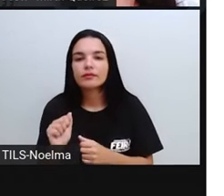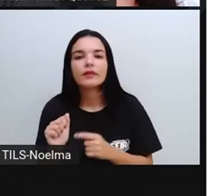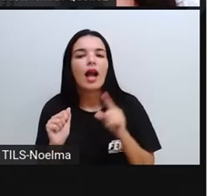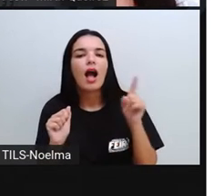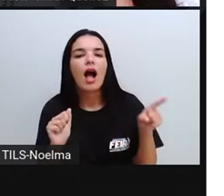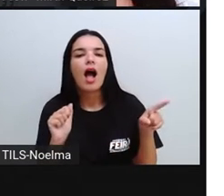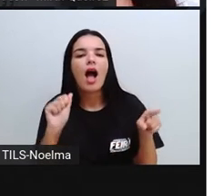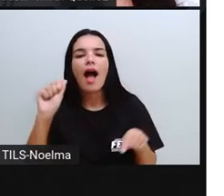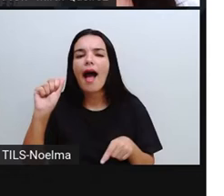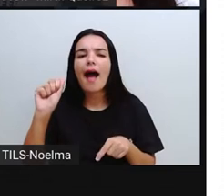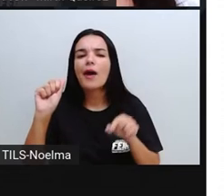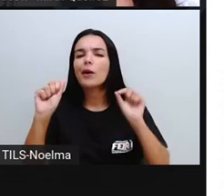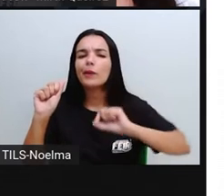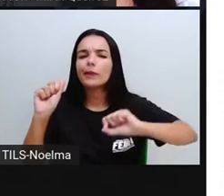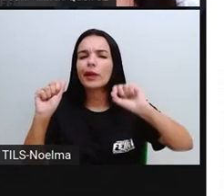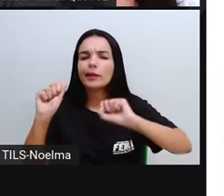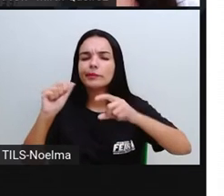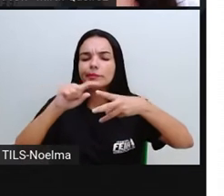é o estado?